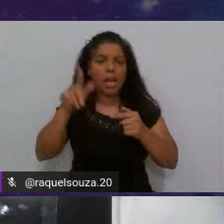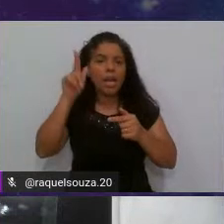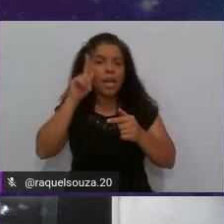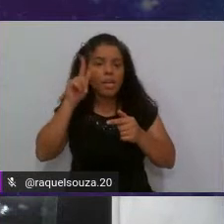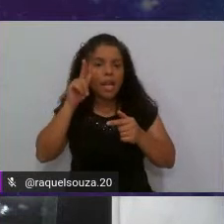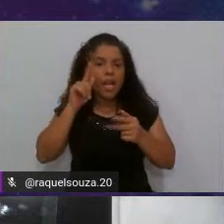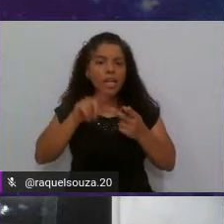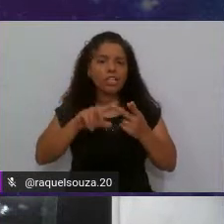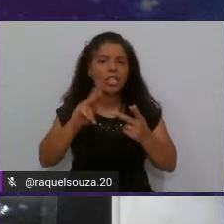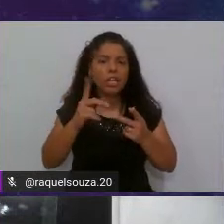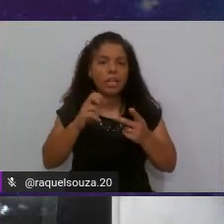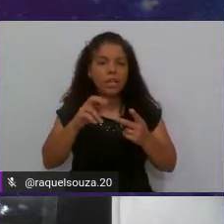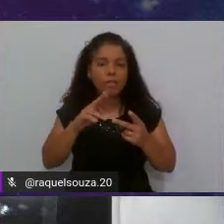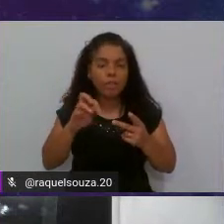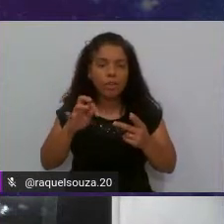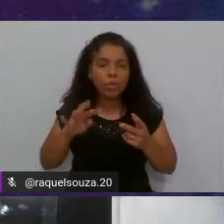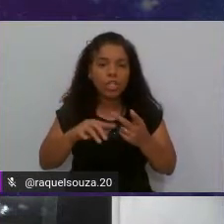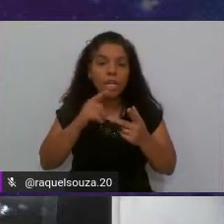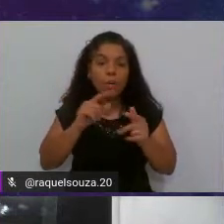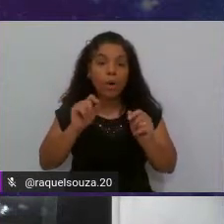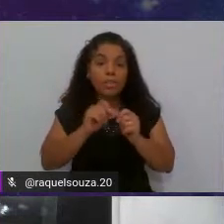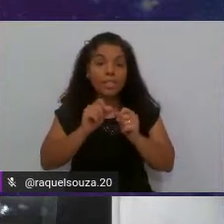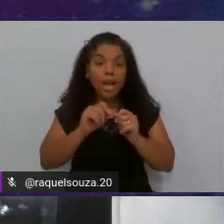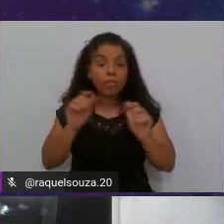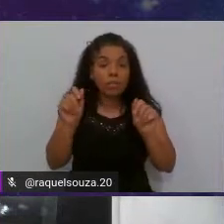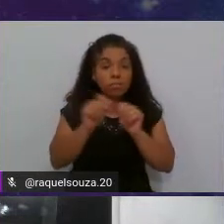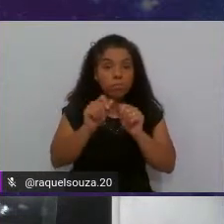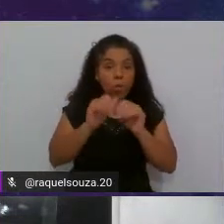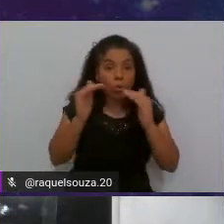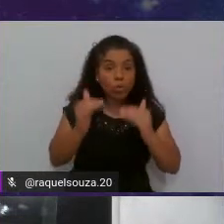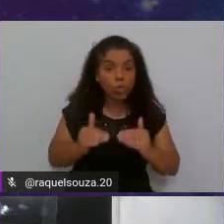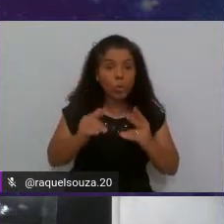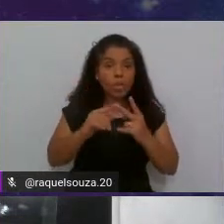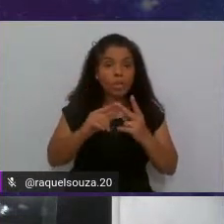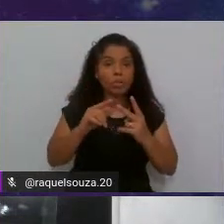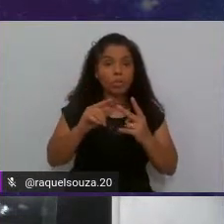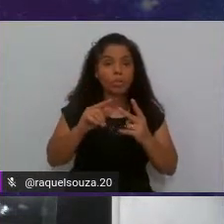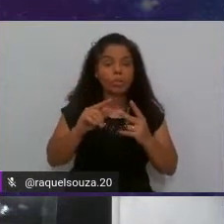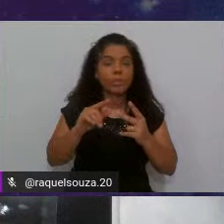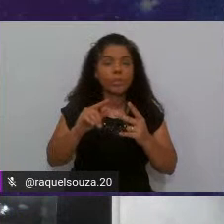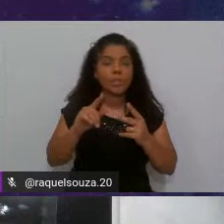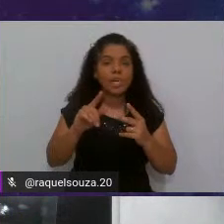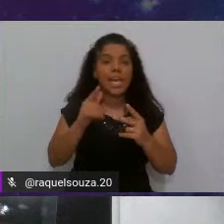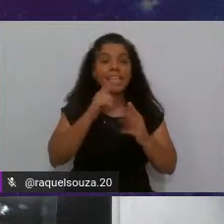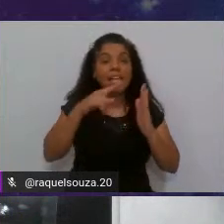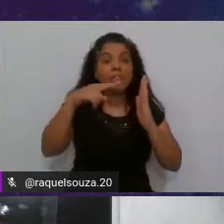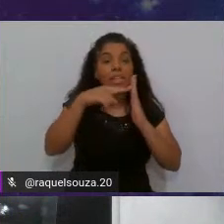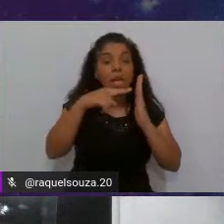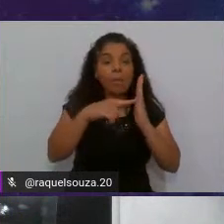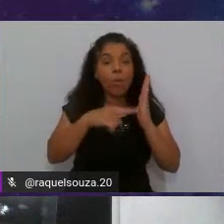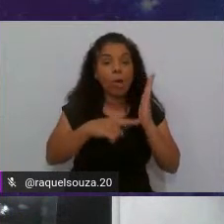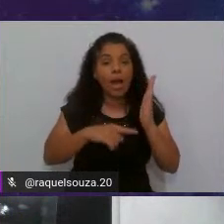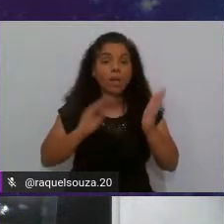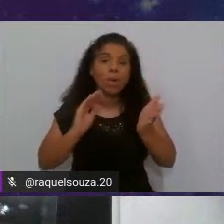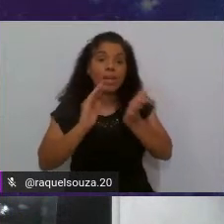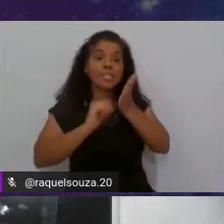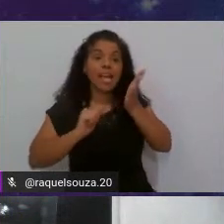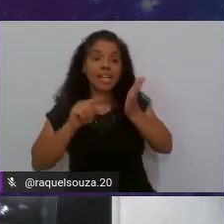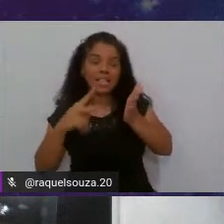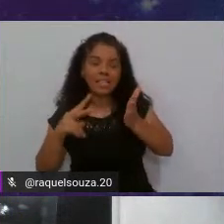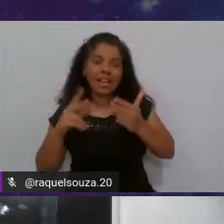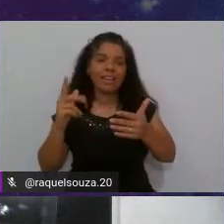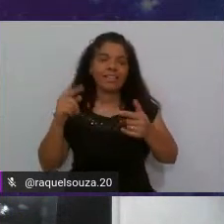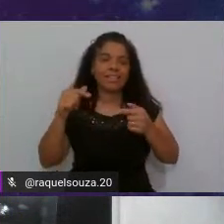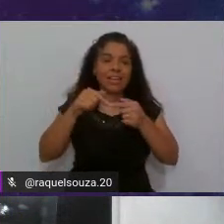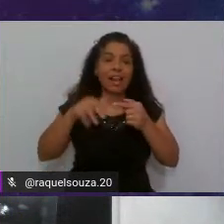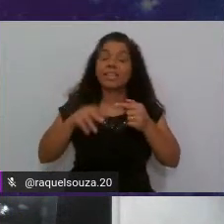e ele estava, enquanto ele estava construindo, ele estava debulgando a saída dessa classe, dessa